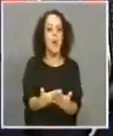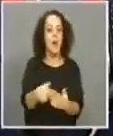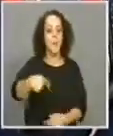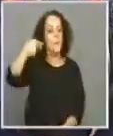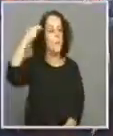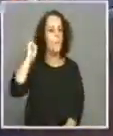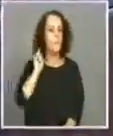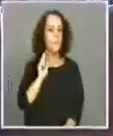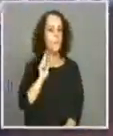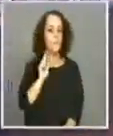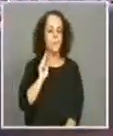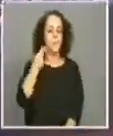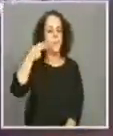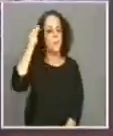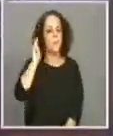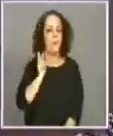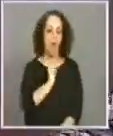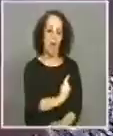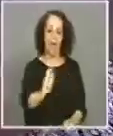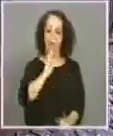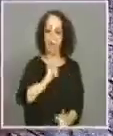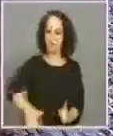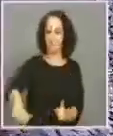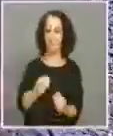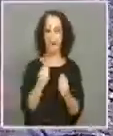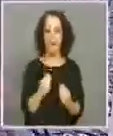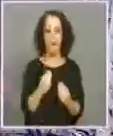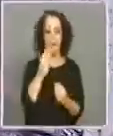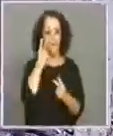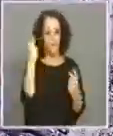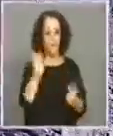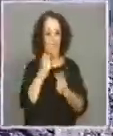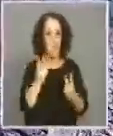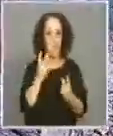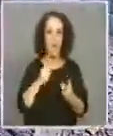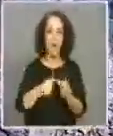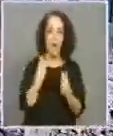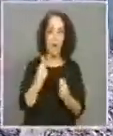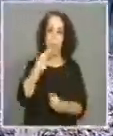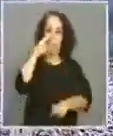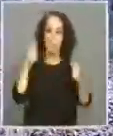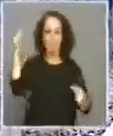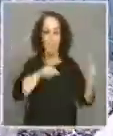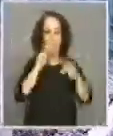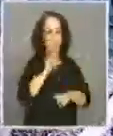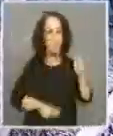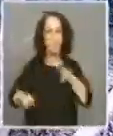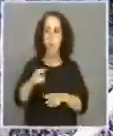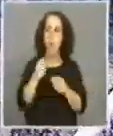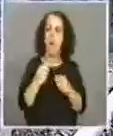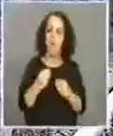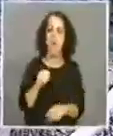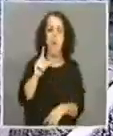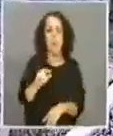seja este território bom para viver, bom para aqueles que nos visitam e sobretudo também para os investidores que